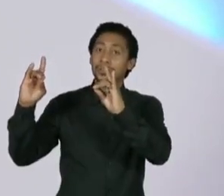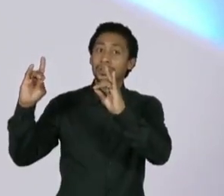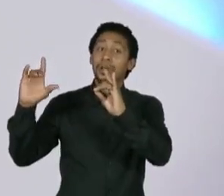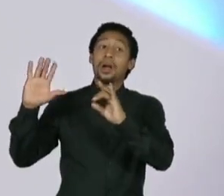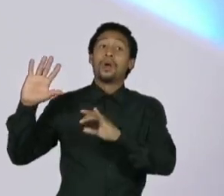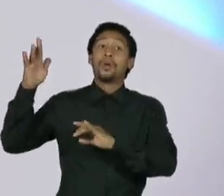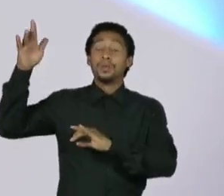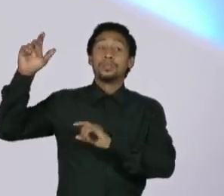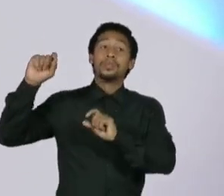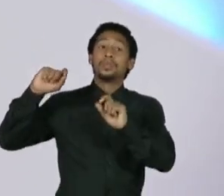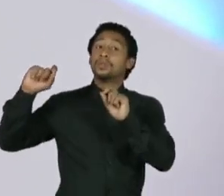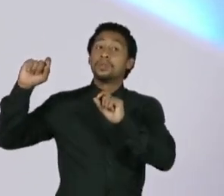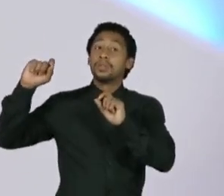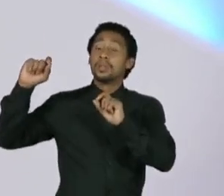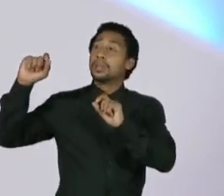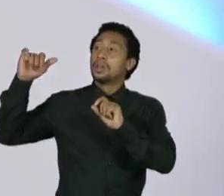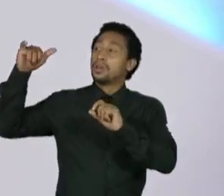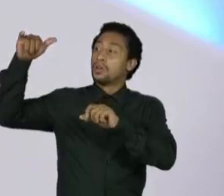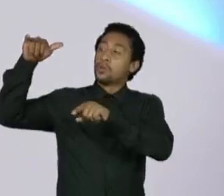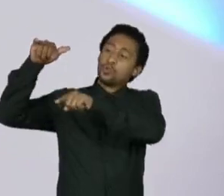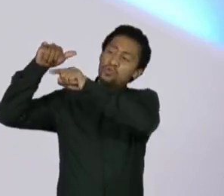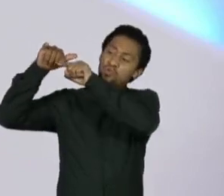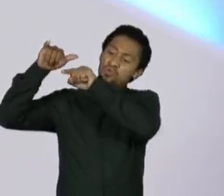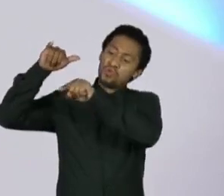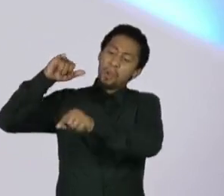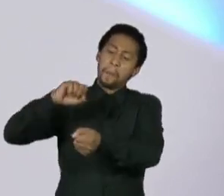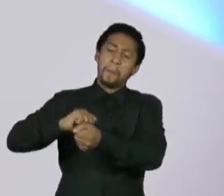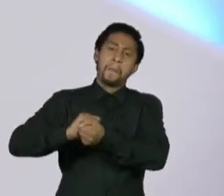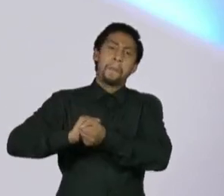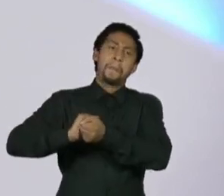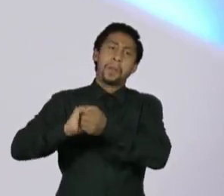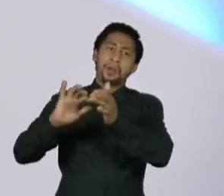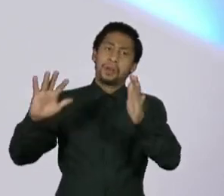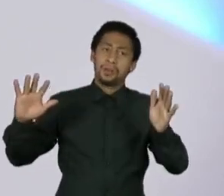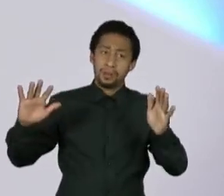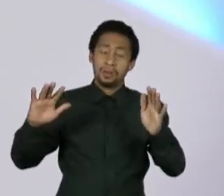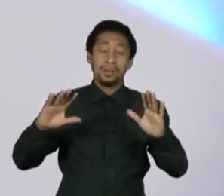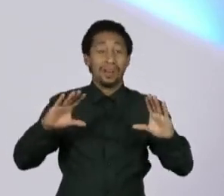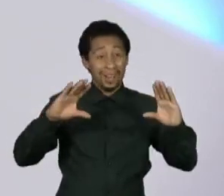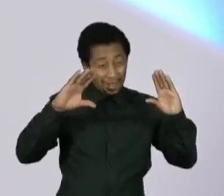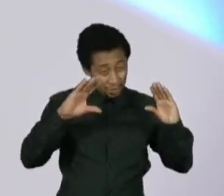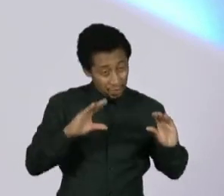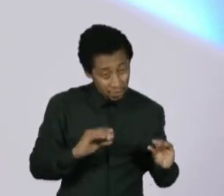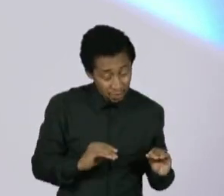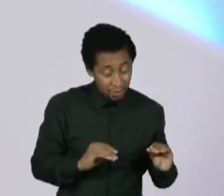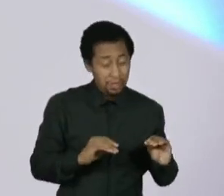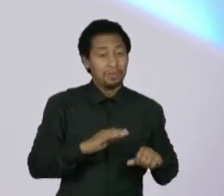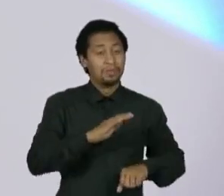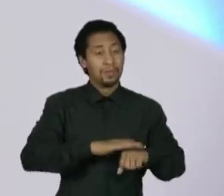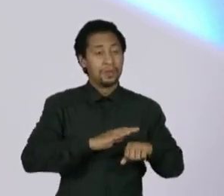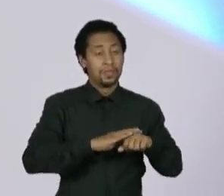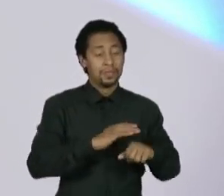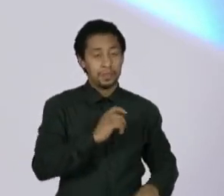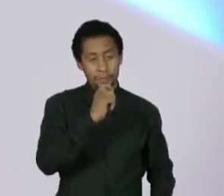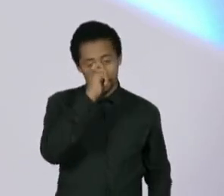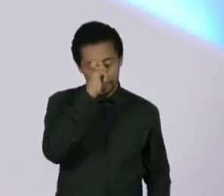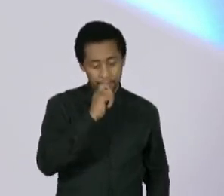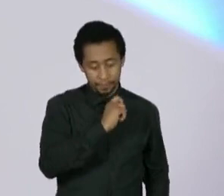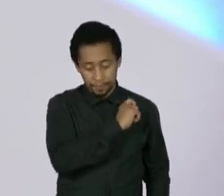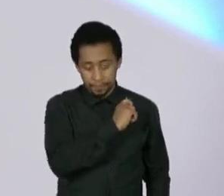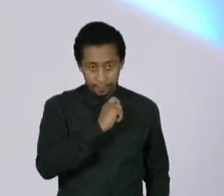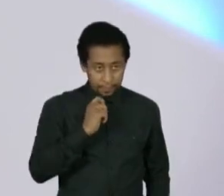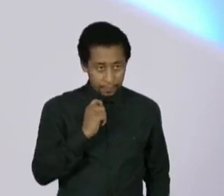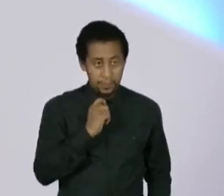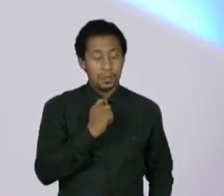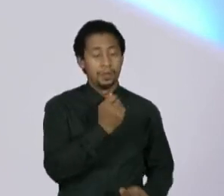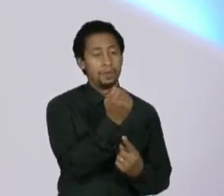para a missa, vigília noturna, fazê-la assinar da cruz e segurar a vela, desculpa, eu